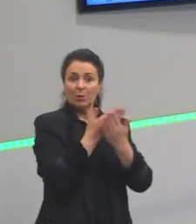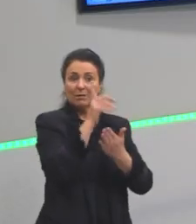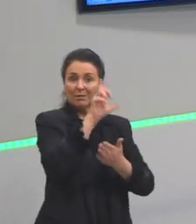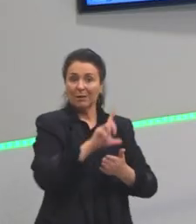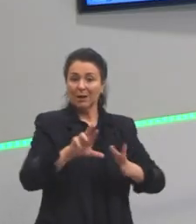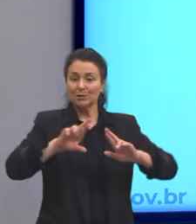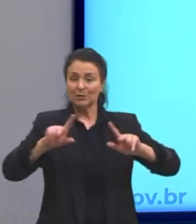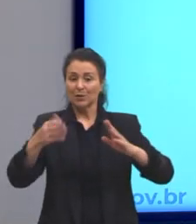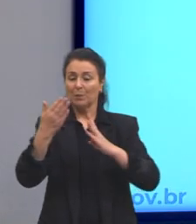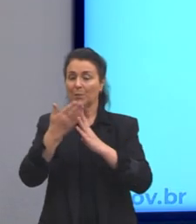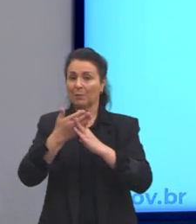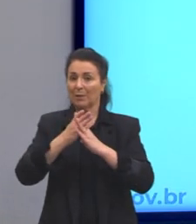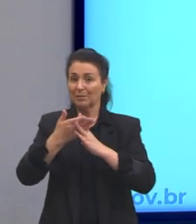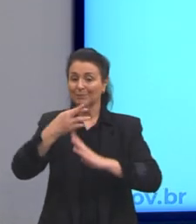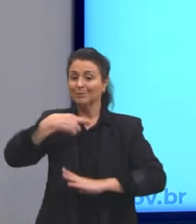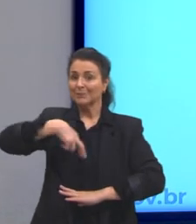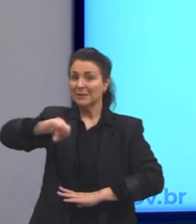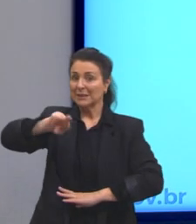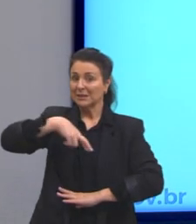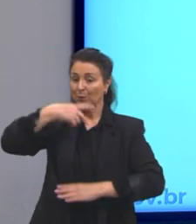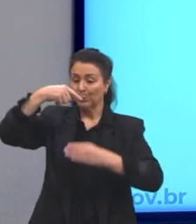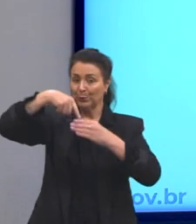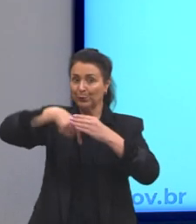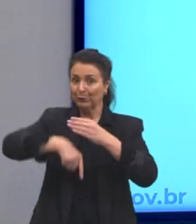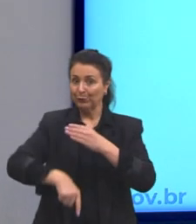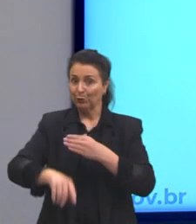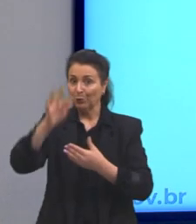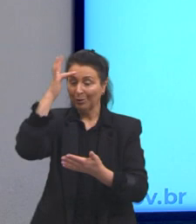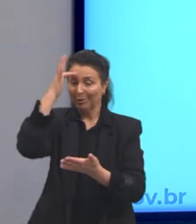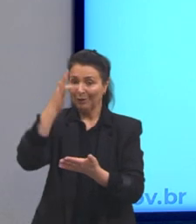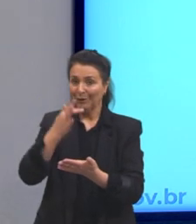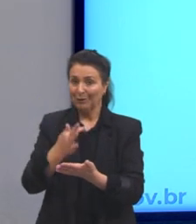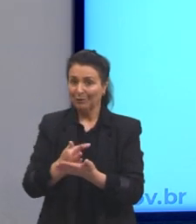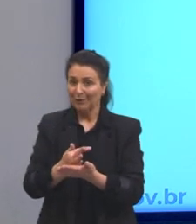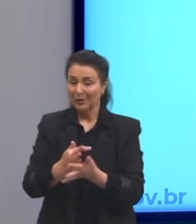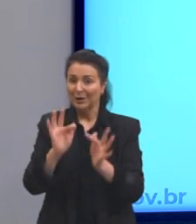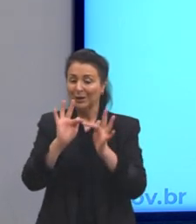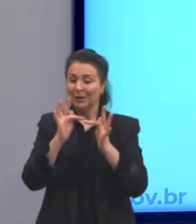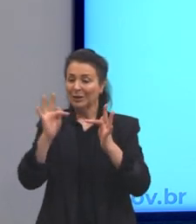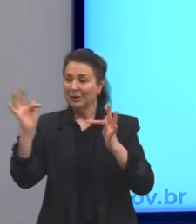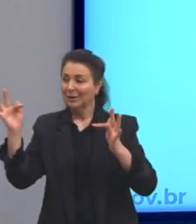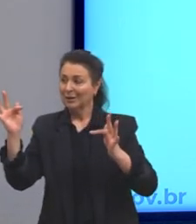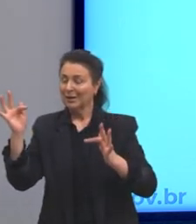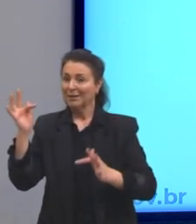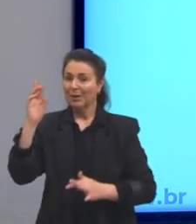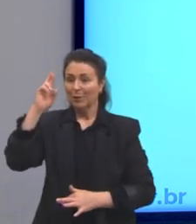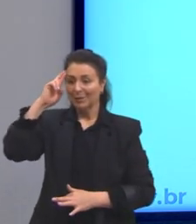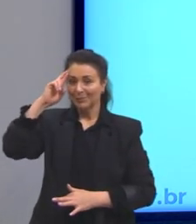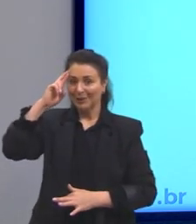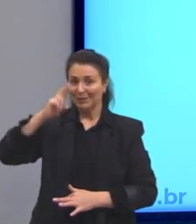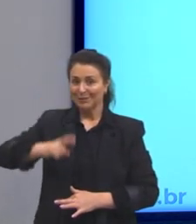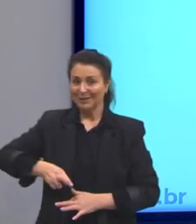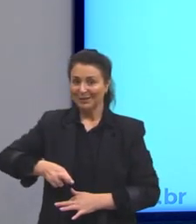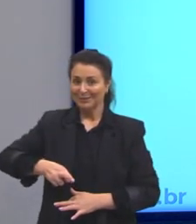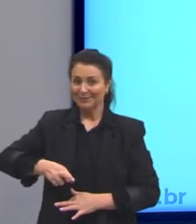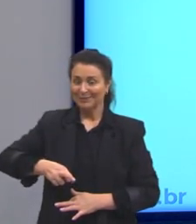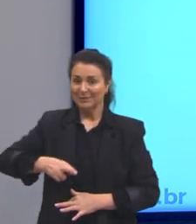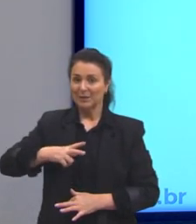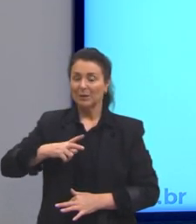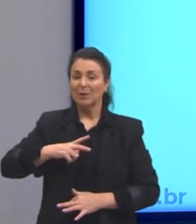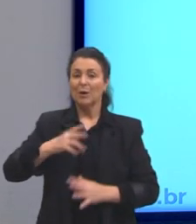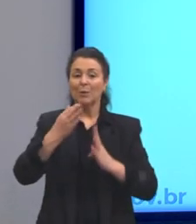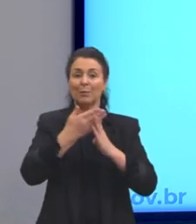O barroco, a gente tem religiosidade e fé. O arcadismo, a gente tem o quê? Racionalismo. Barroco, temos o